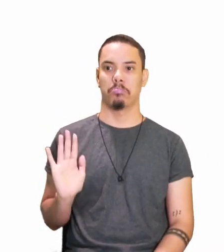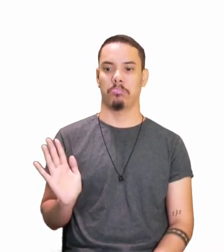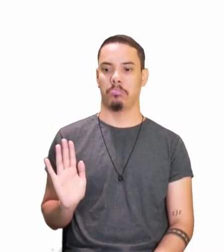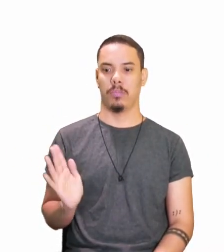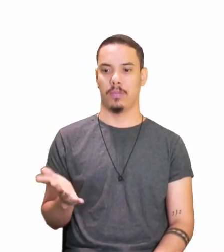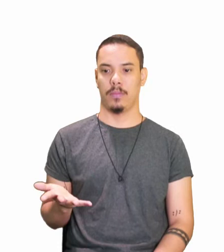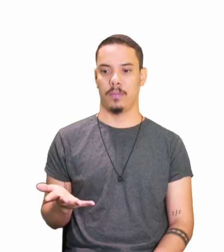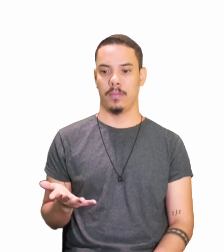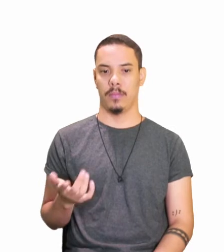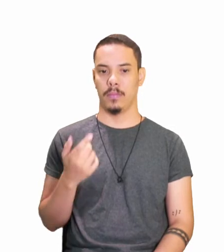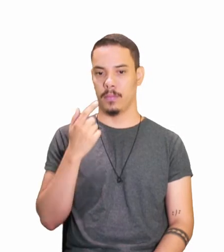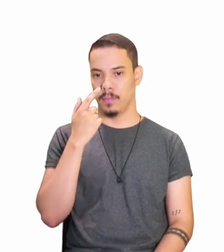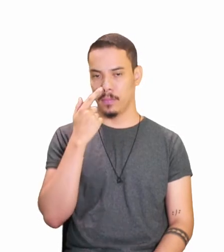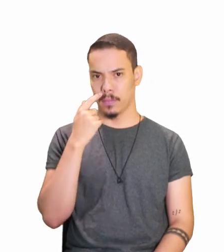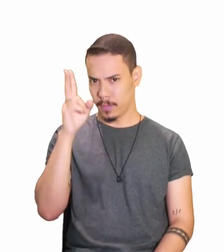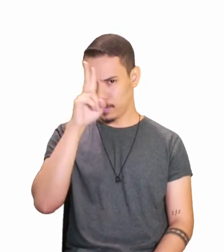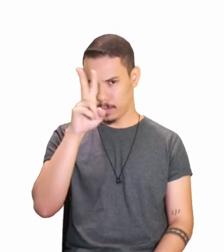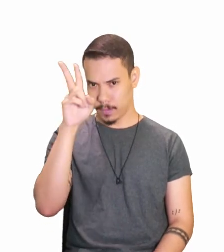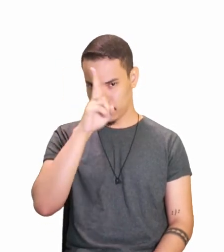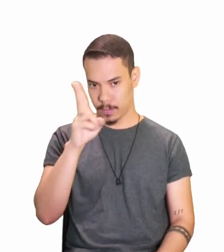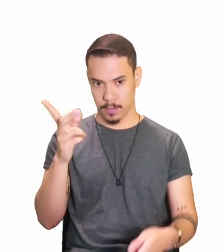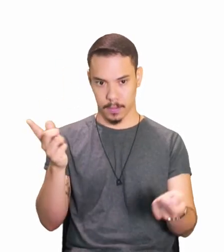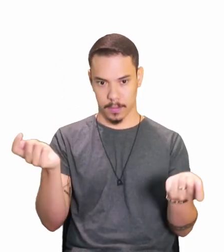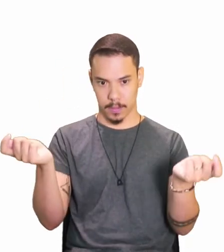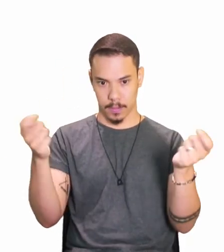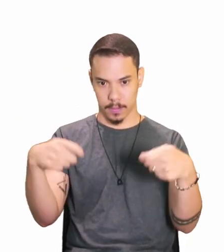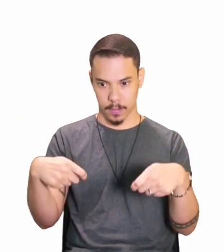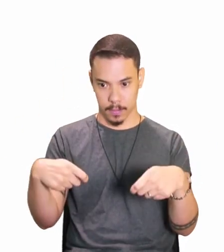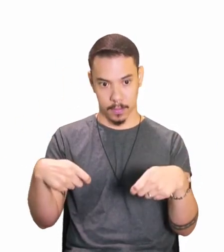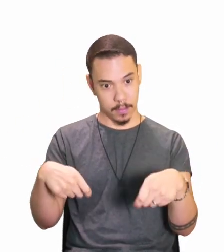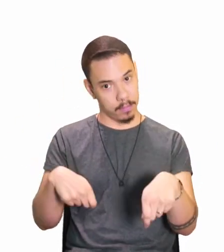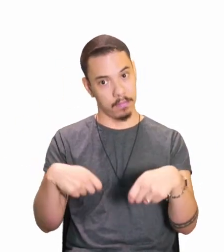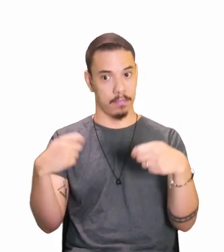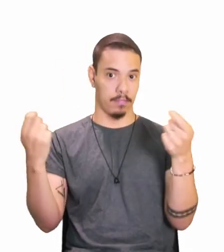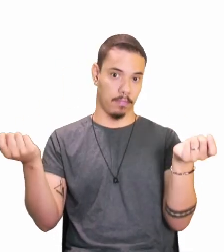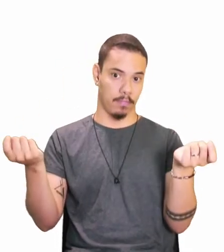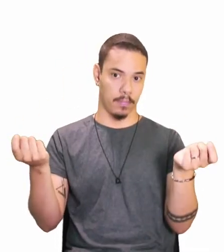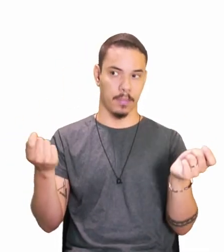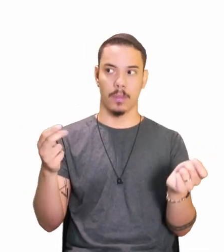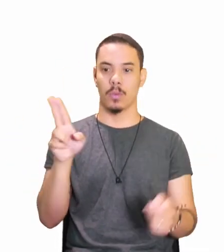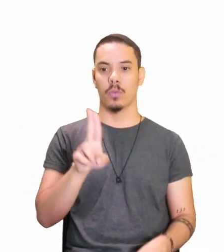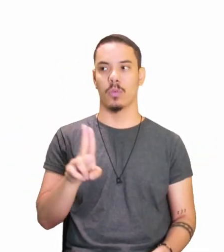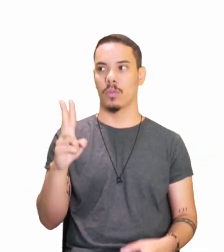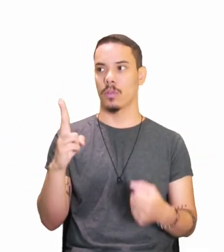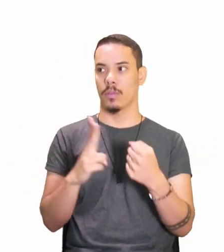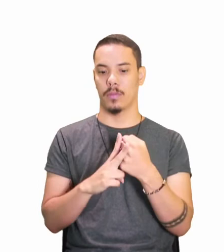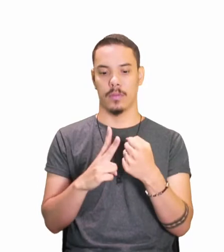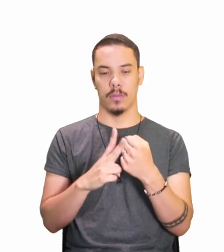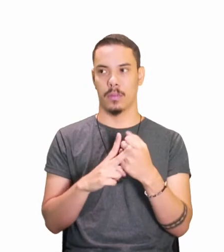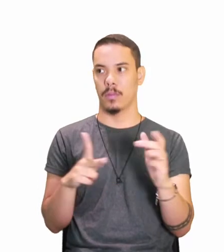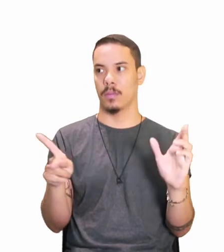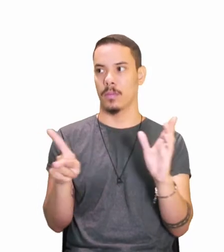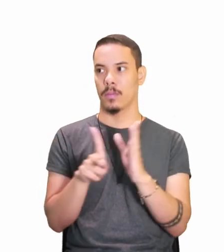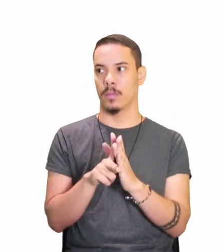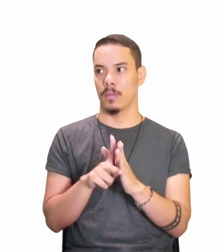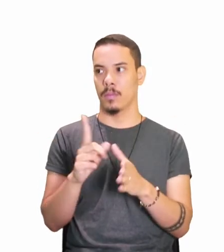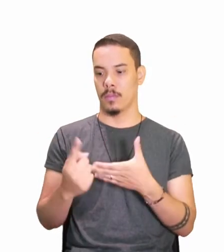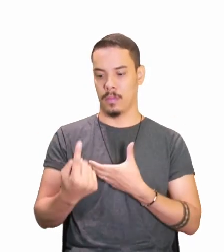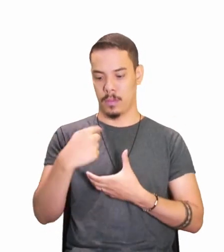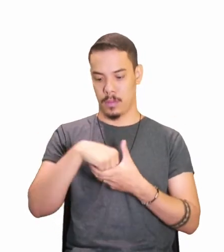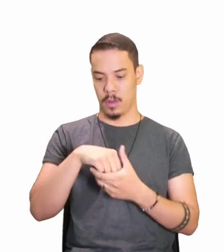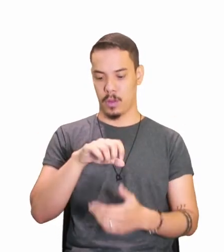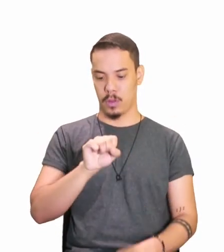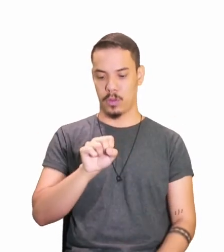tá bom? Lembra da possibilidade? É quando eu uso o verbo, no modo o quê? Subjuntivo,